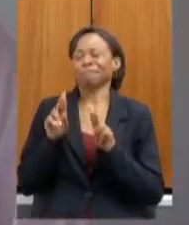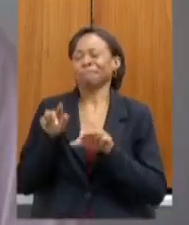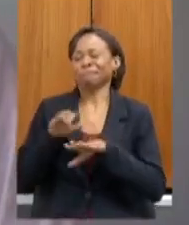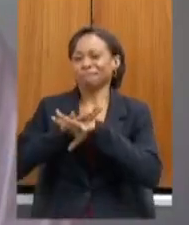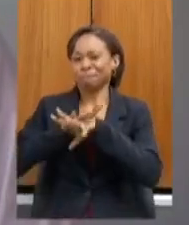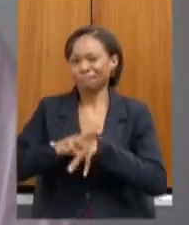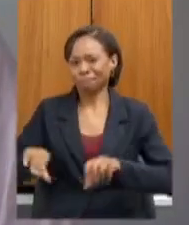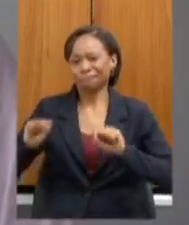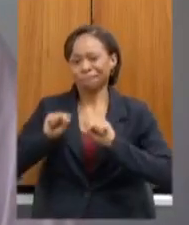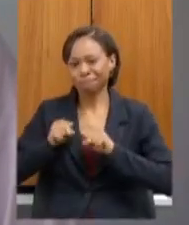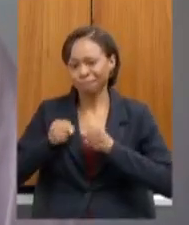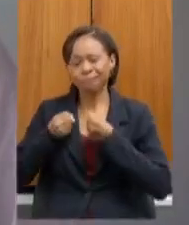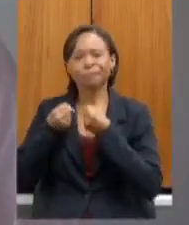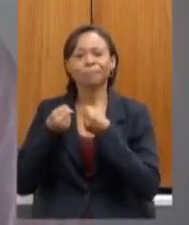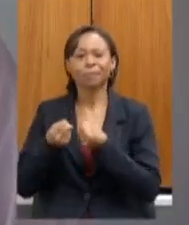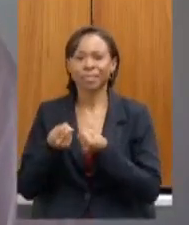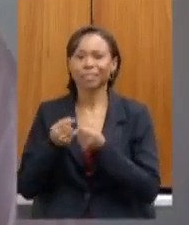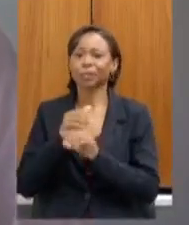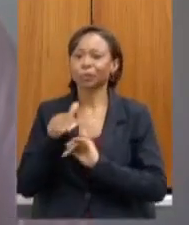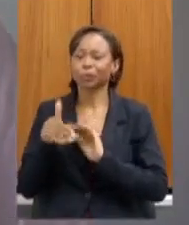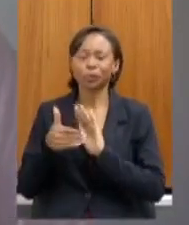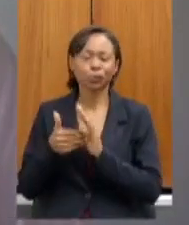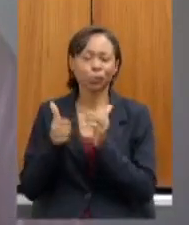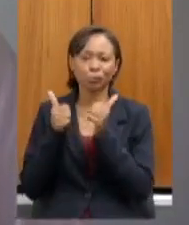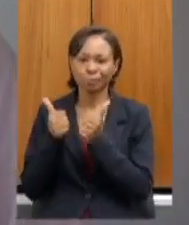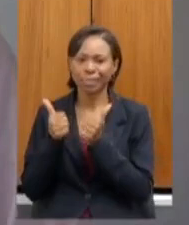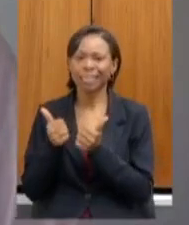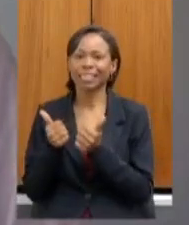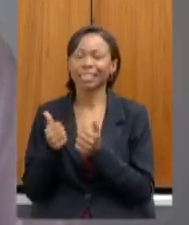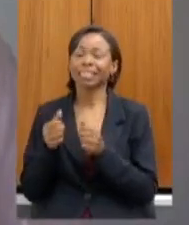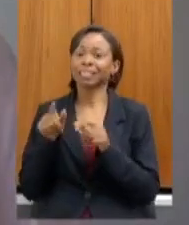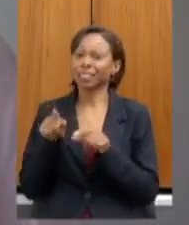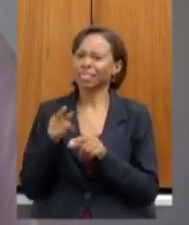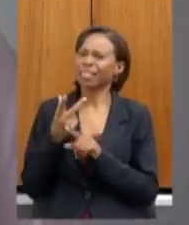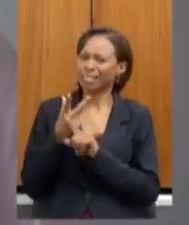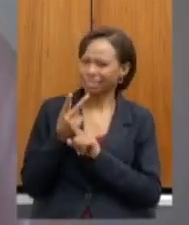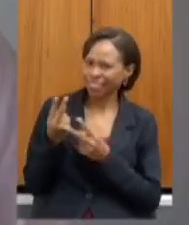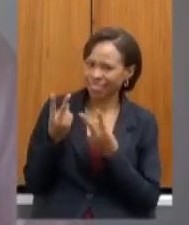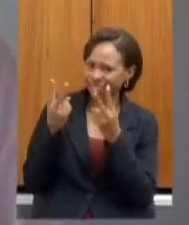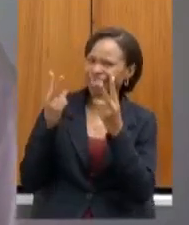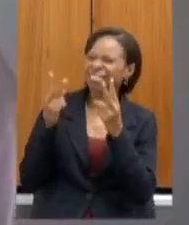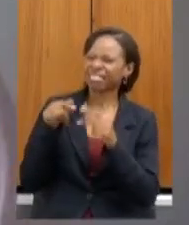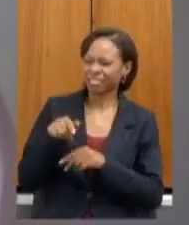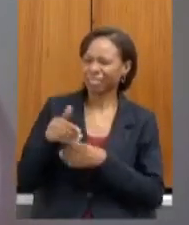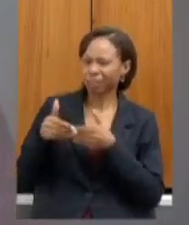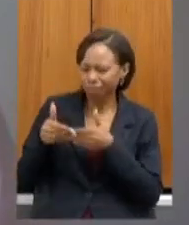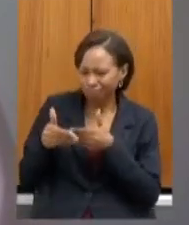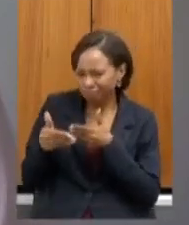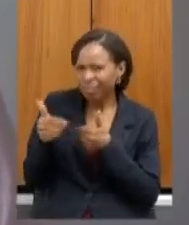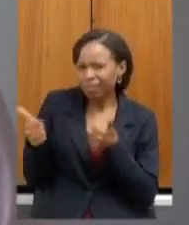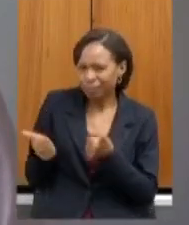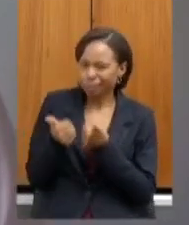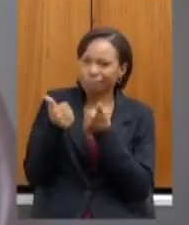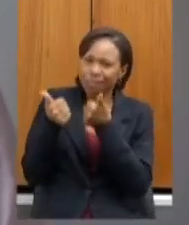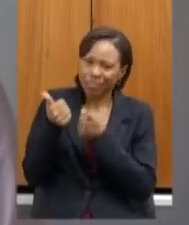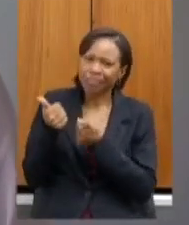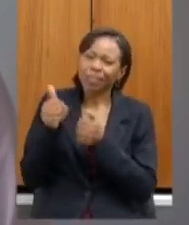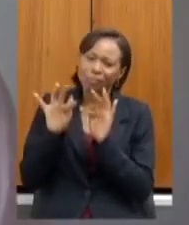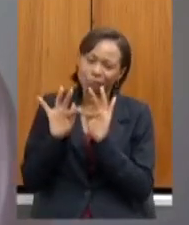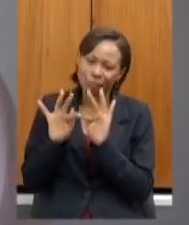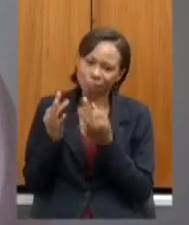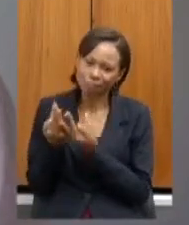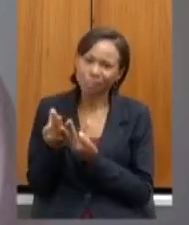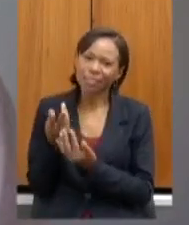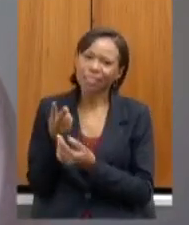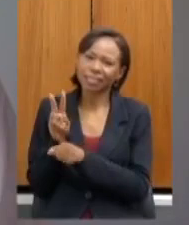tudo fique bem mas Guerreira sim daqui a pouquinho está melhor com os cuidados da família